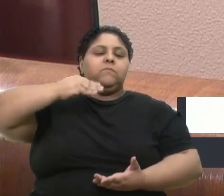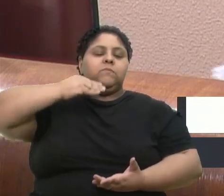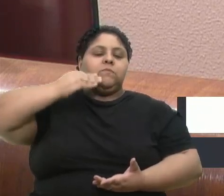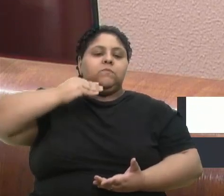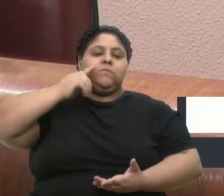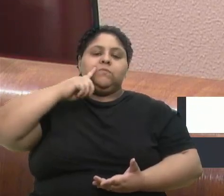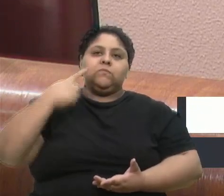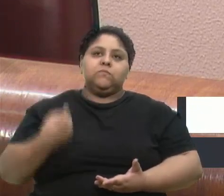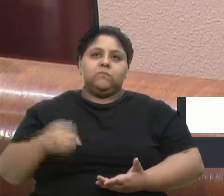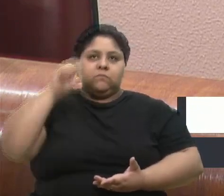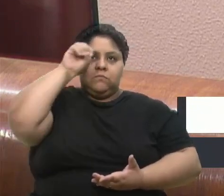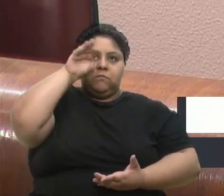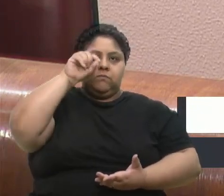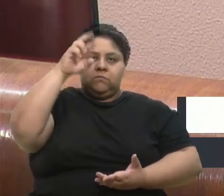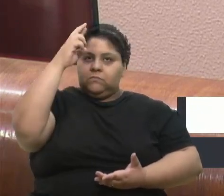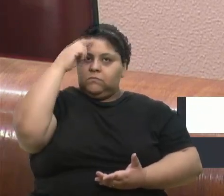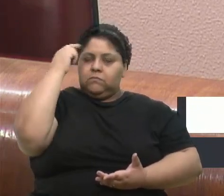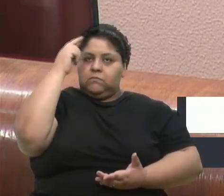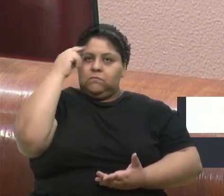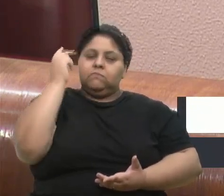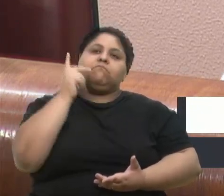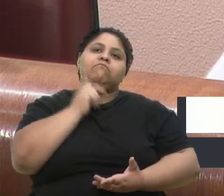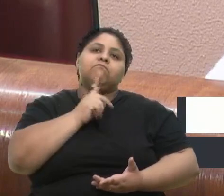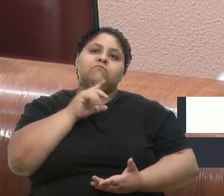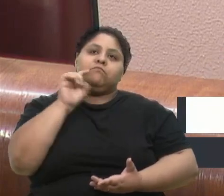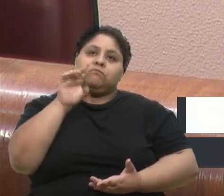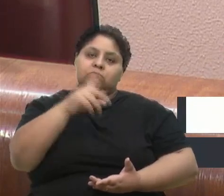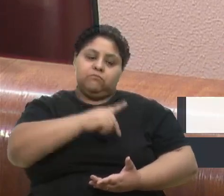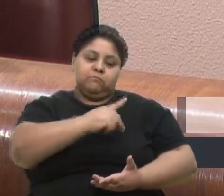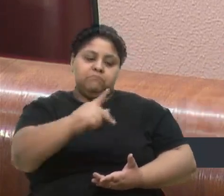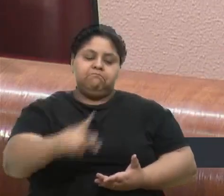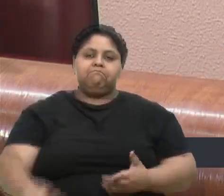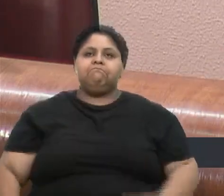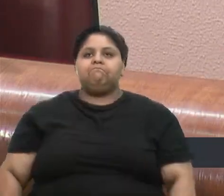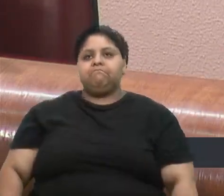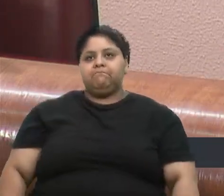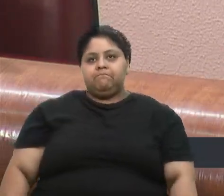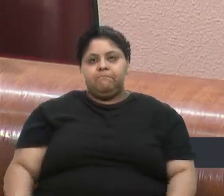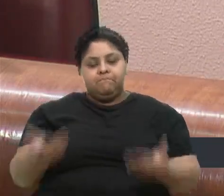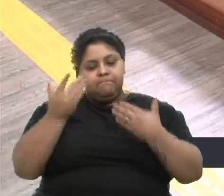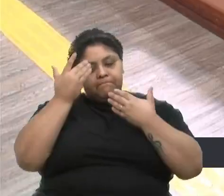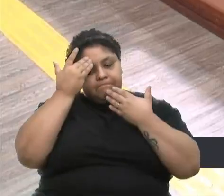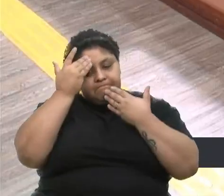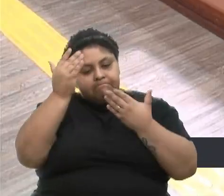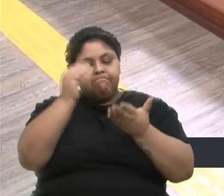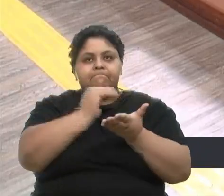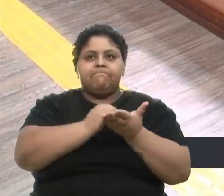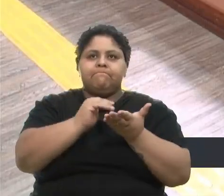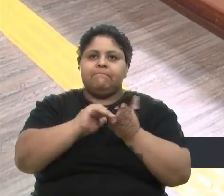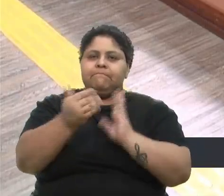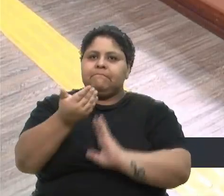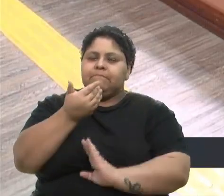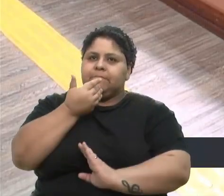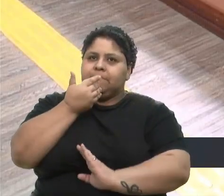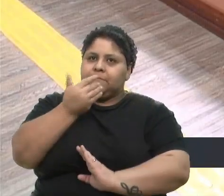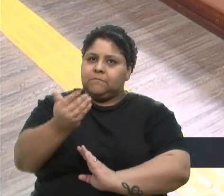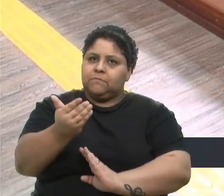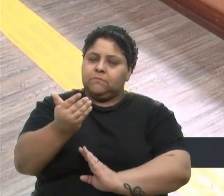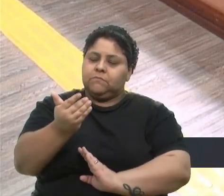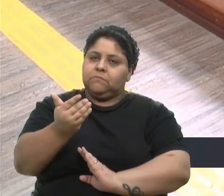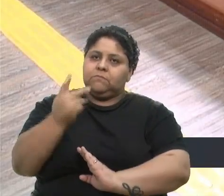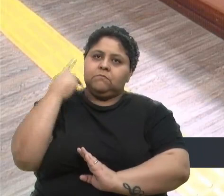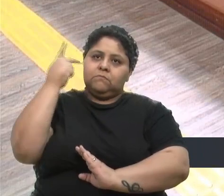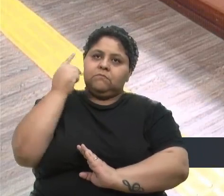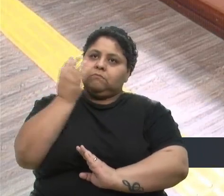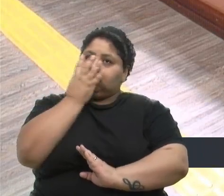Frisso, Juliano Valim, Rafael Bueno e Renato Oliveira. Era isso, senhor presidente. Obrigado, secretário. Solicito o vereador Camiles, que